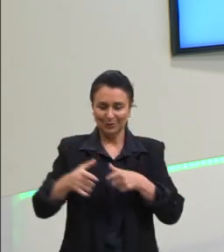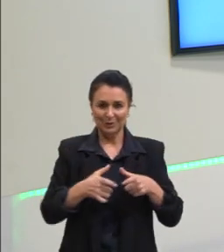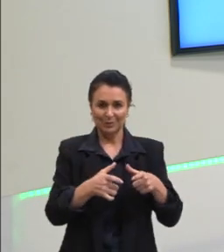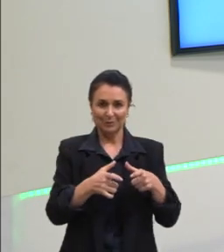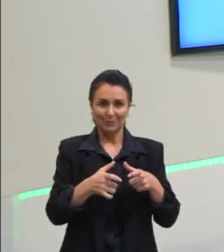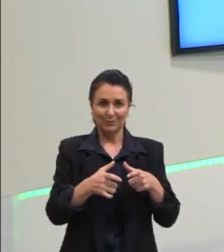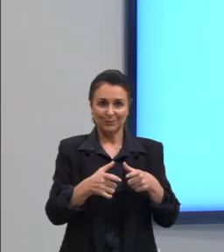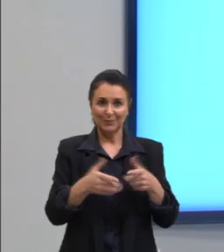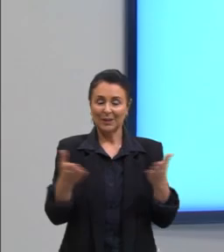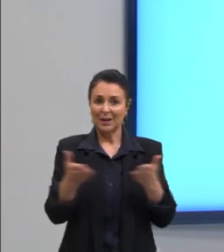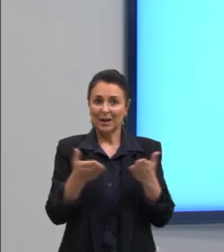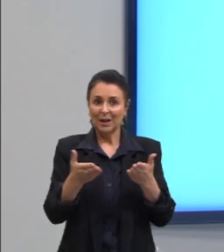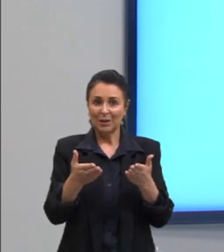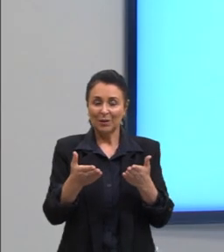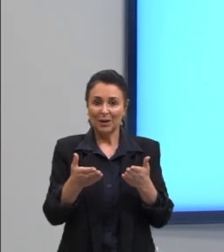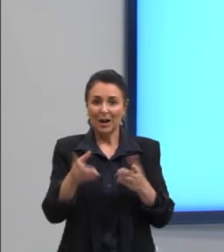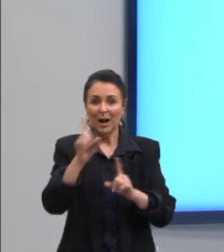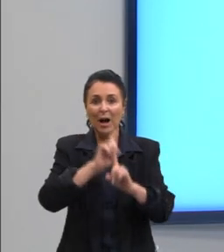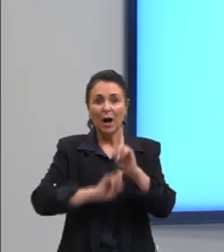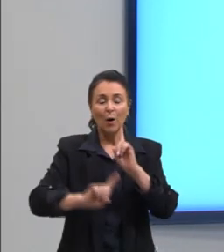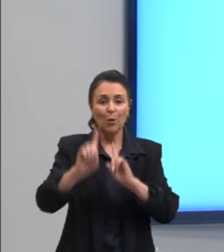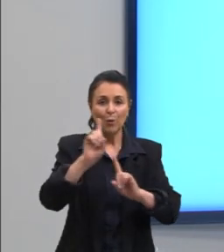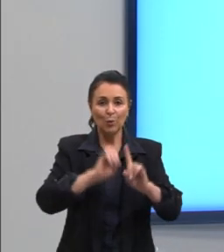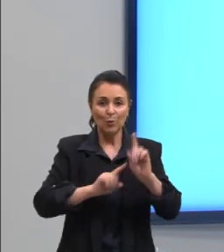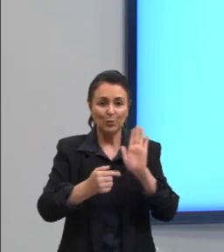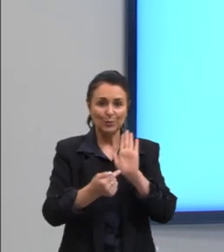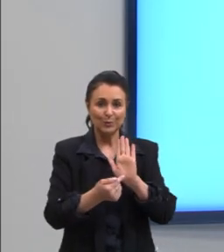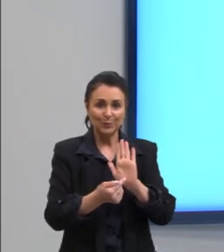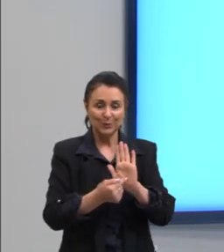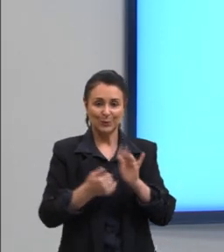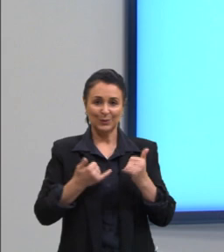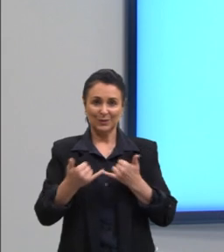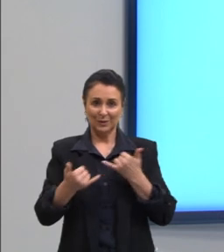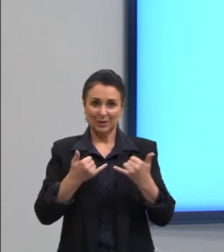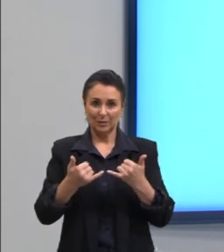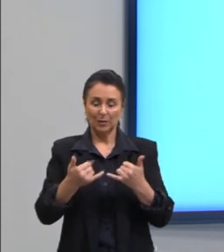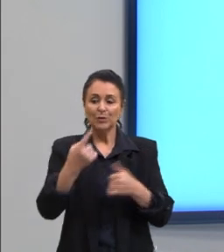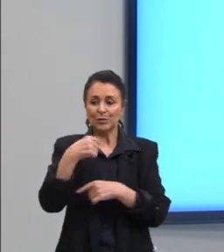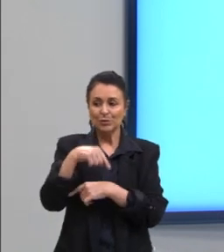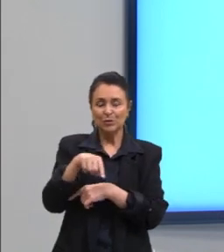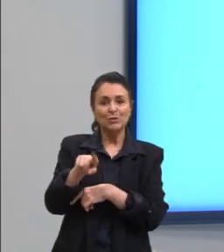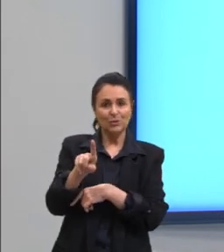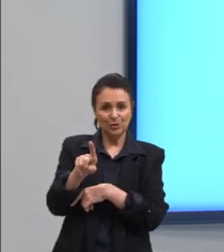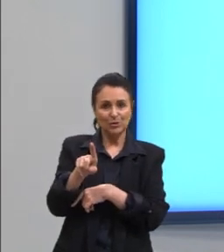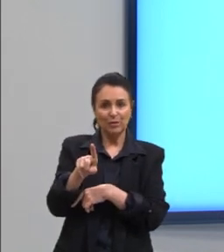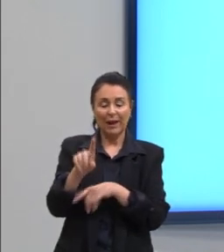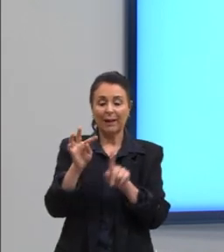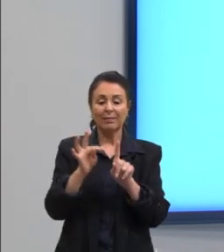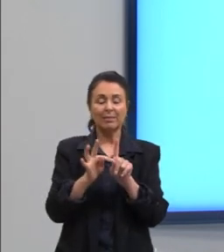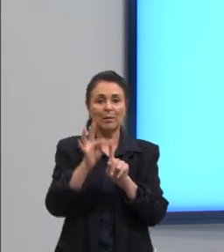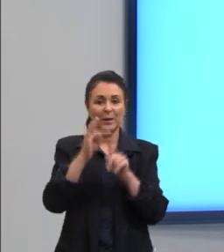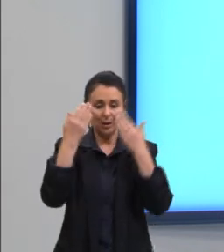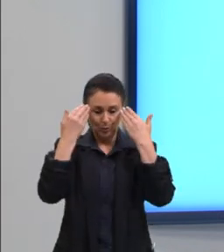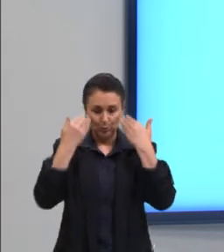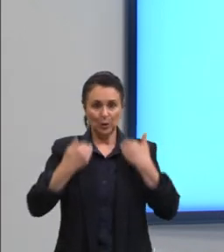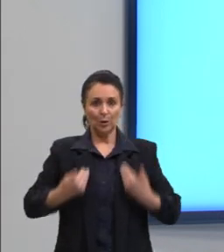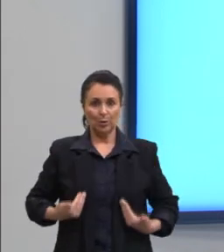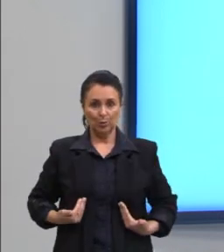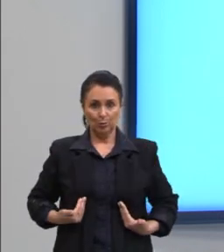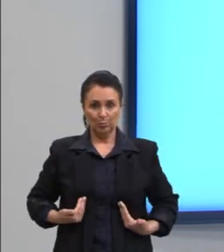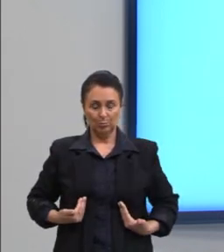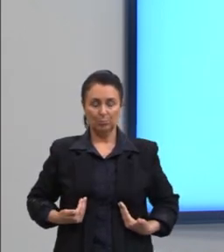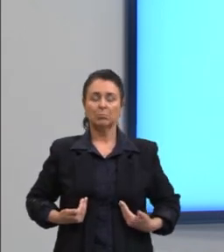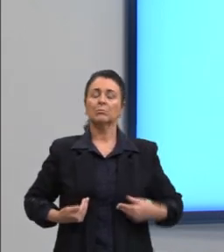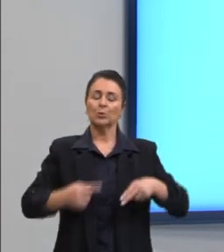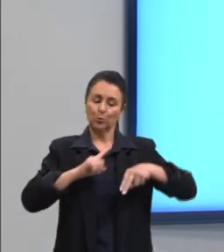vejam bem trouxe algumas alguns exemplos aqui quando a gente vai então medir temperaturas está lá conjunto dos